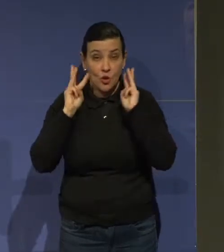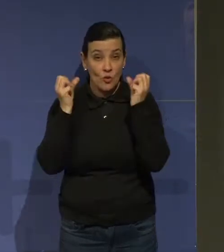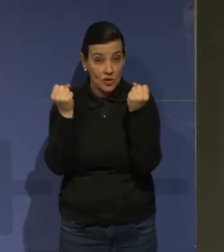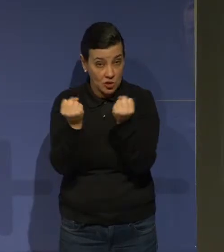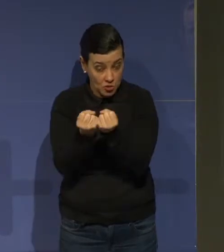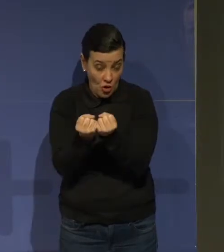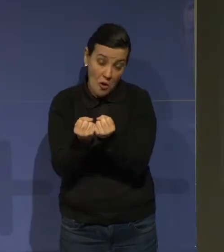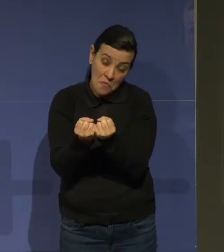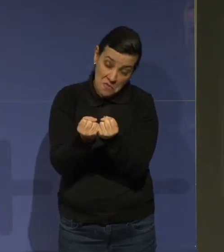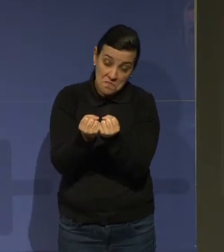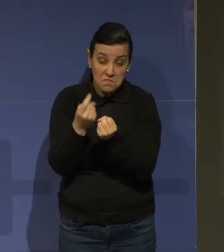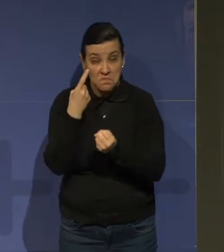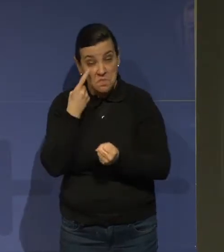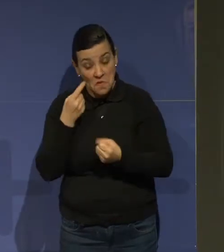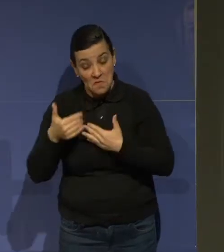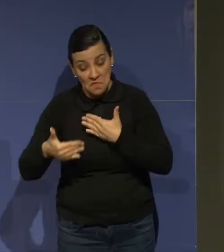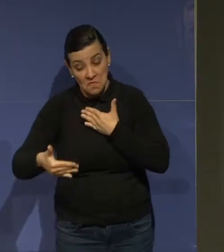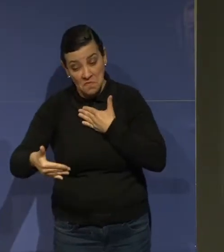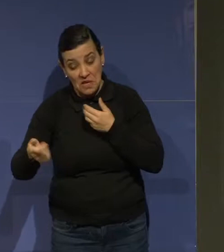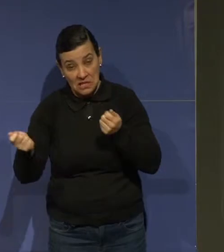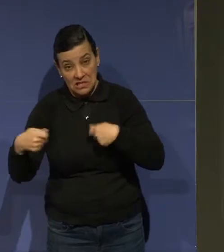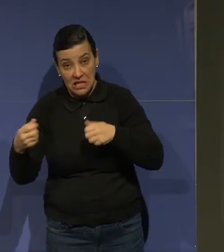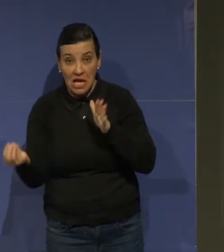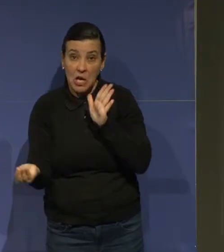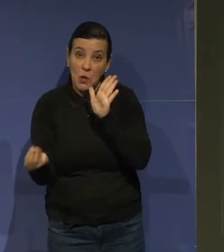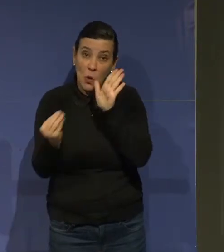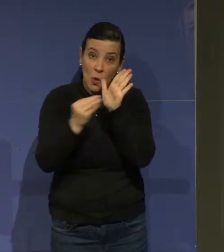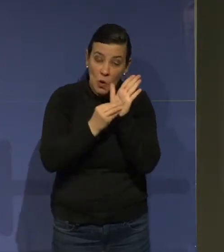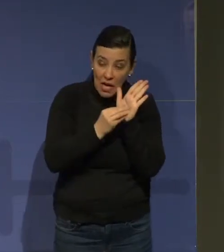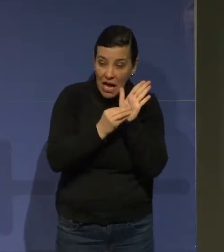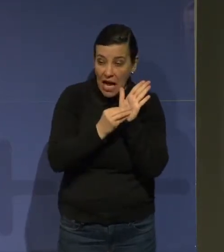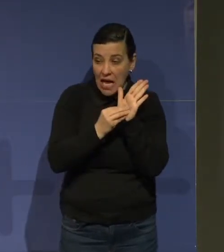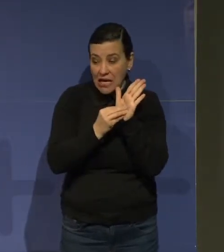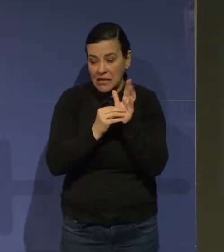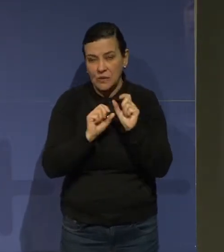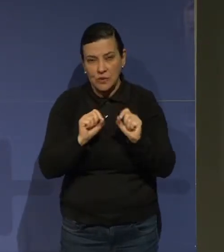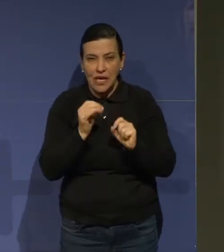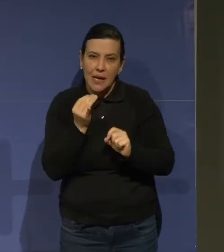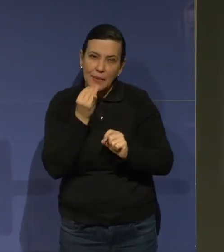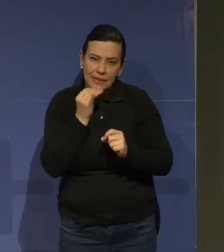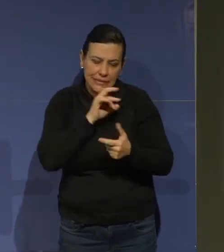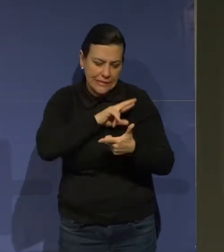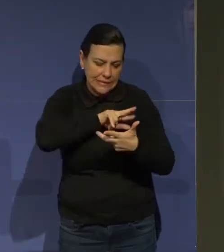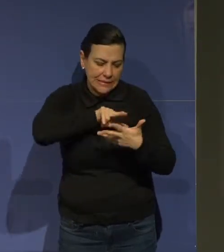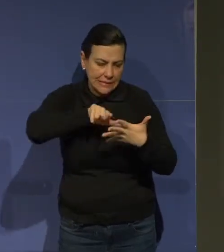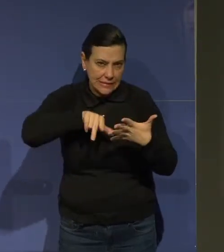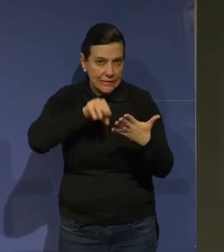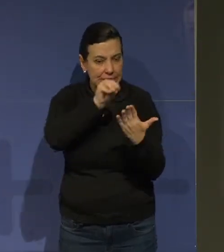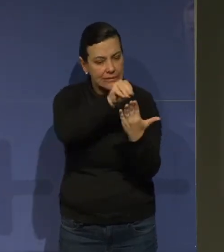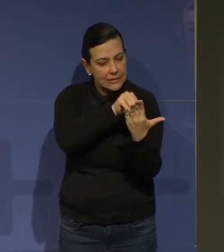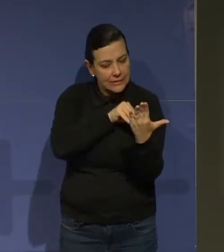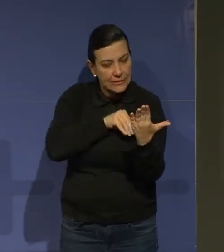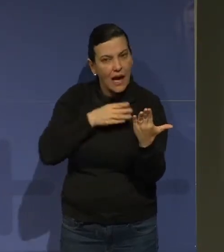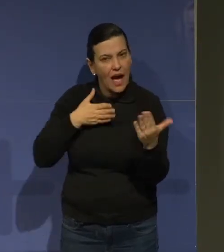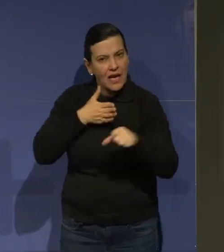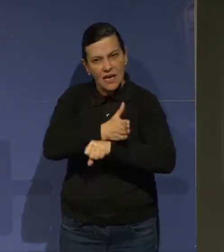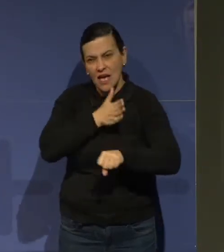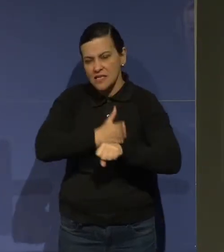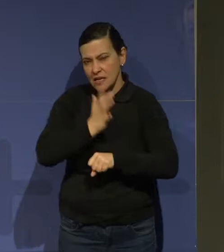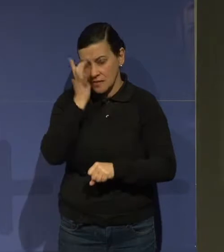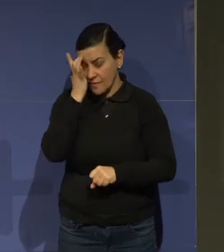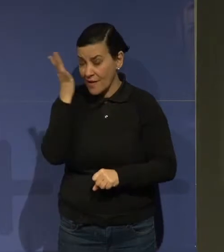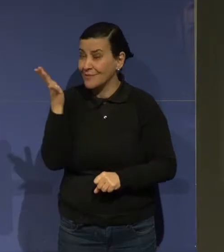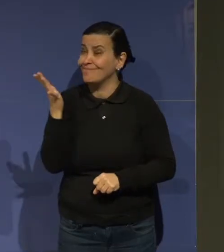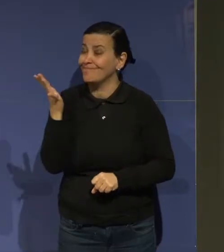eles conseguem colocar a Virginha, Divirta-se, Folha. Isso é um avanço, tremendo